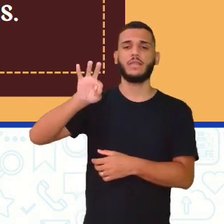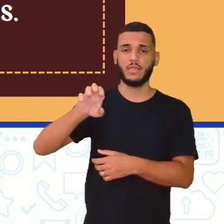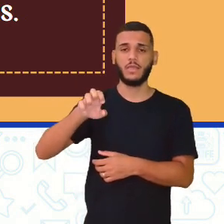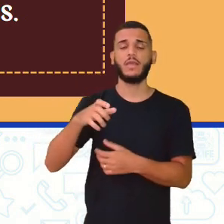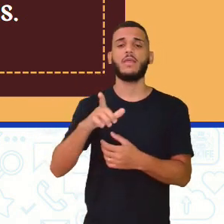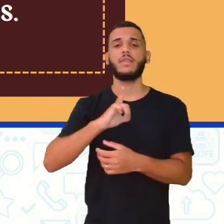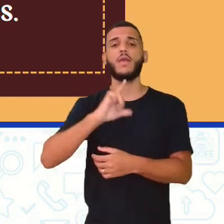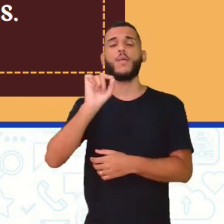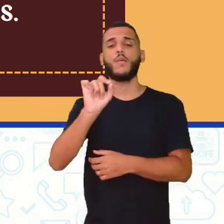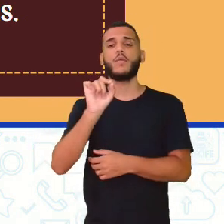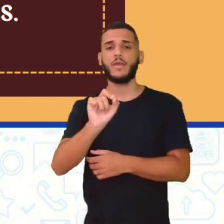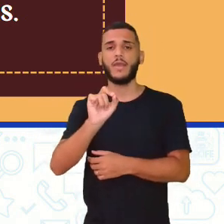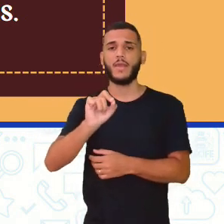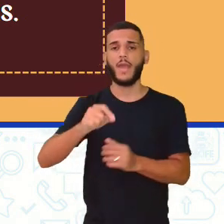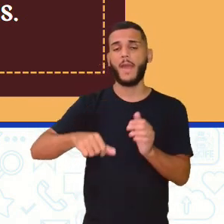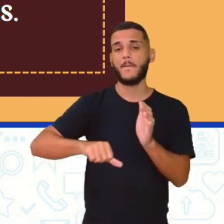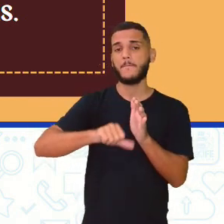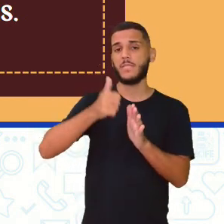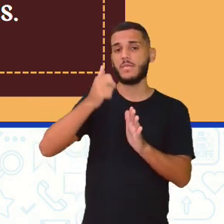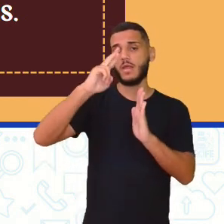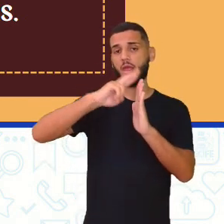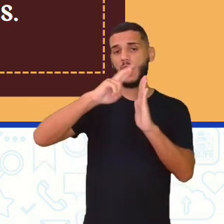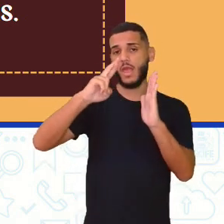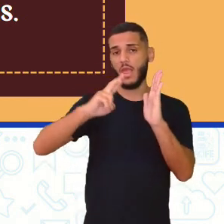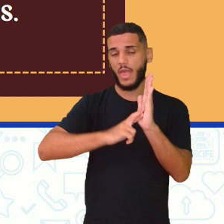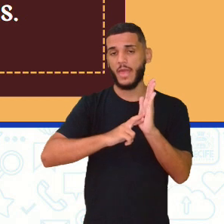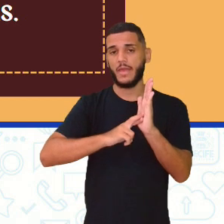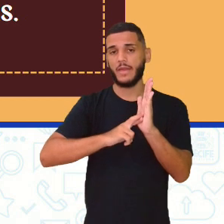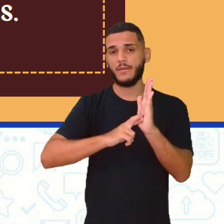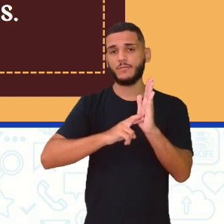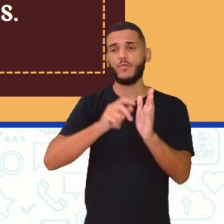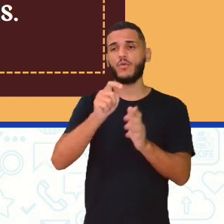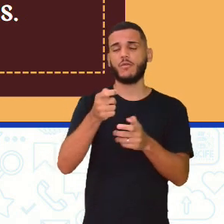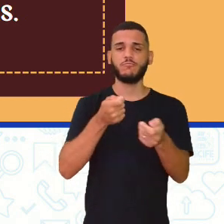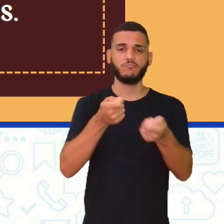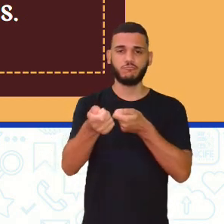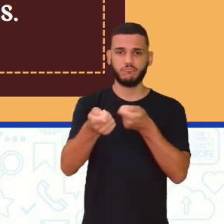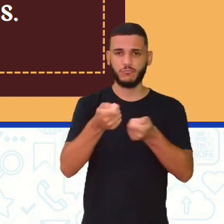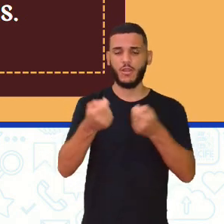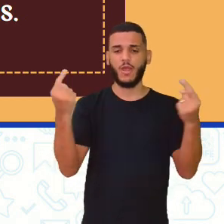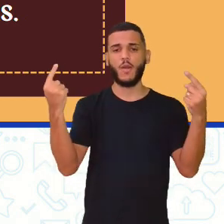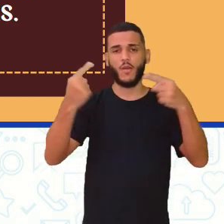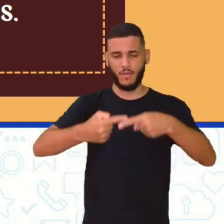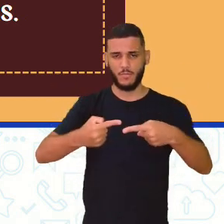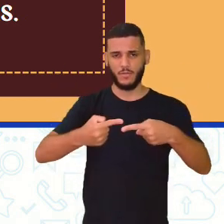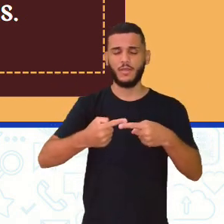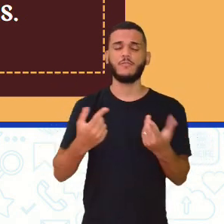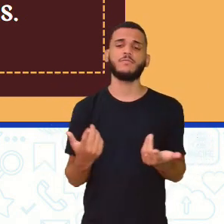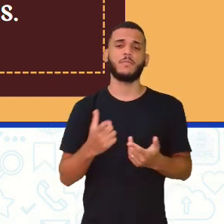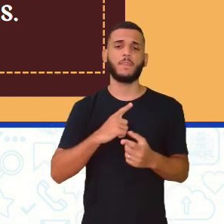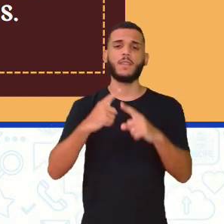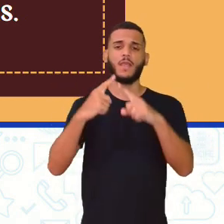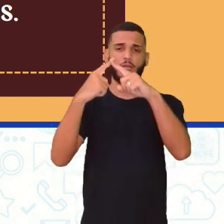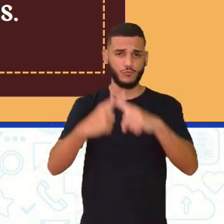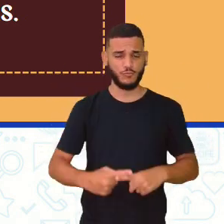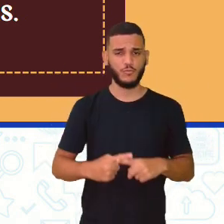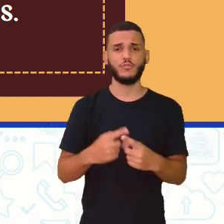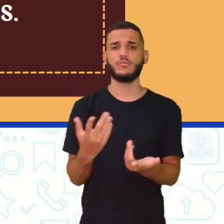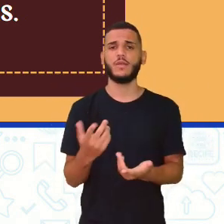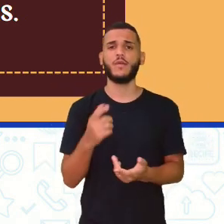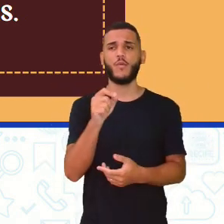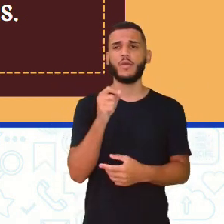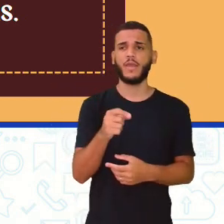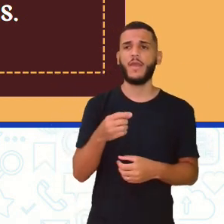traçou as primeiras regras do jogo para governar os campeonatos aí disputados entre as